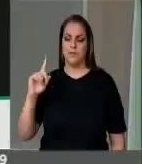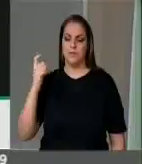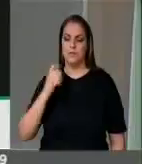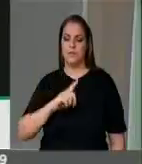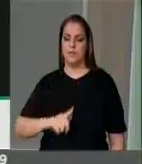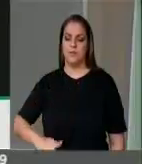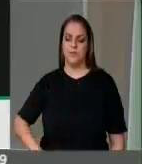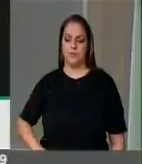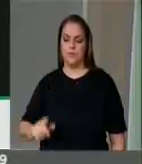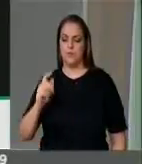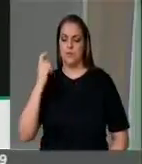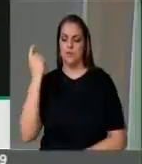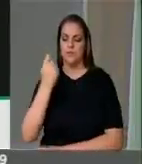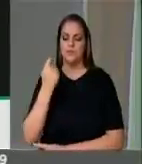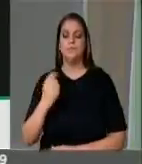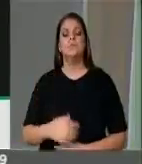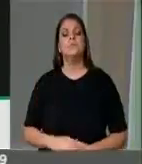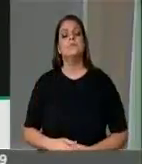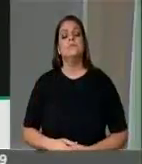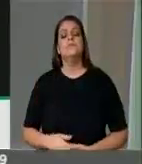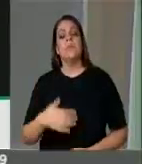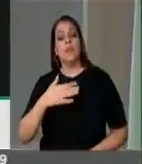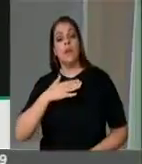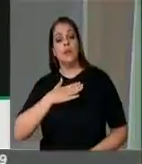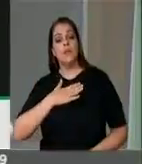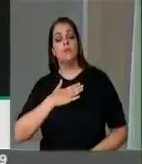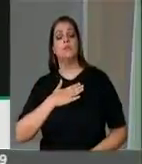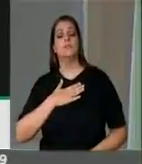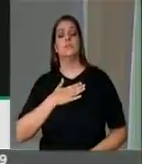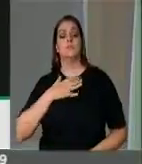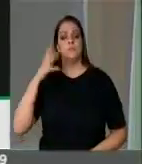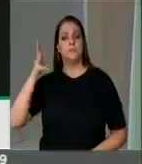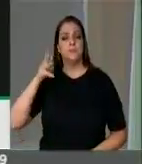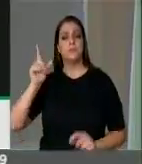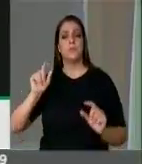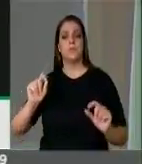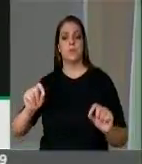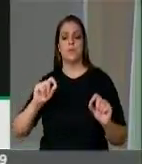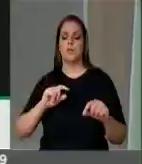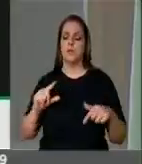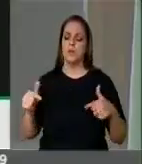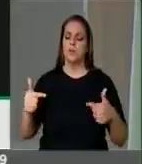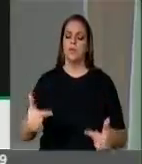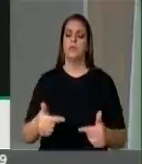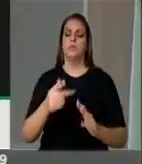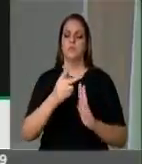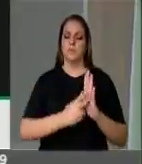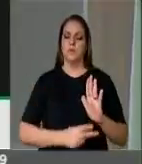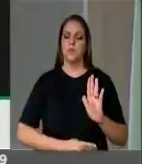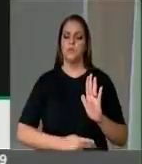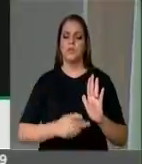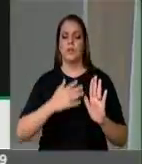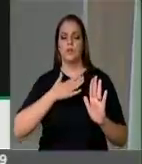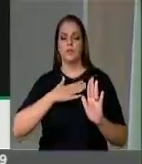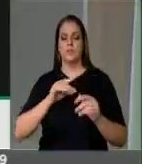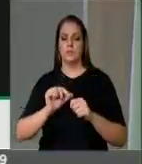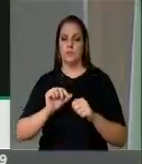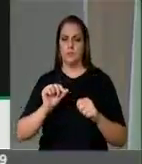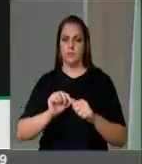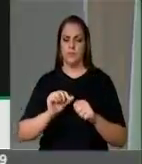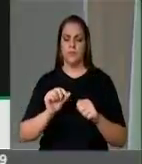brigado aqui há muito tempo pela aprovação de um projeto de nossa autoria, que é o